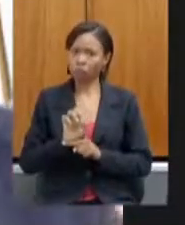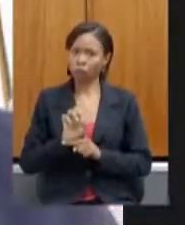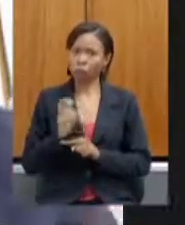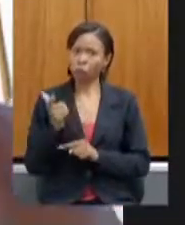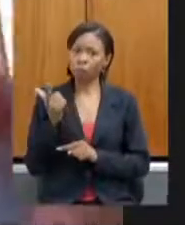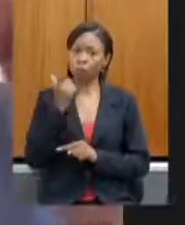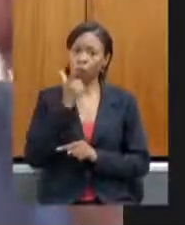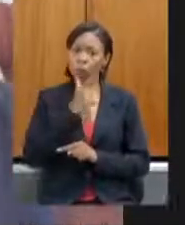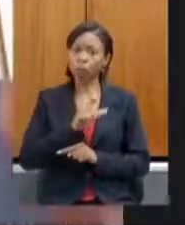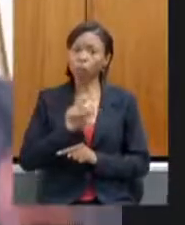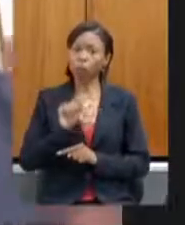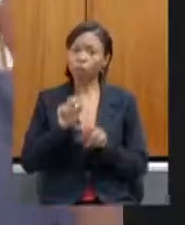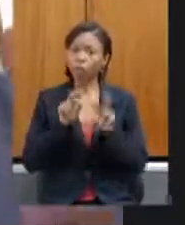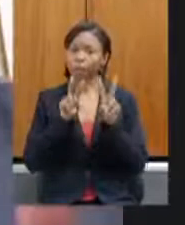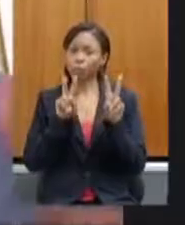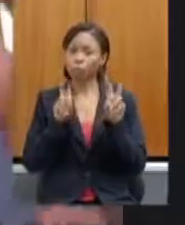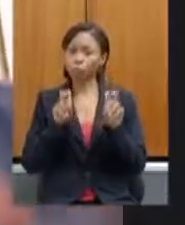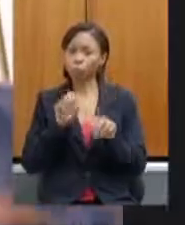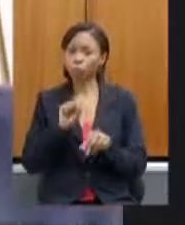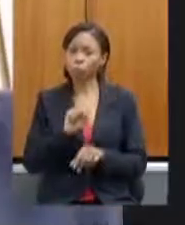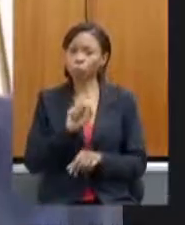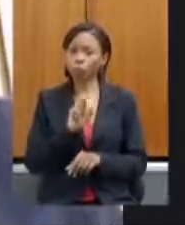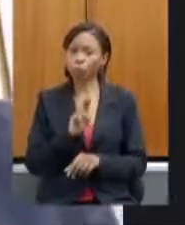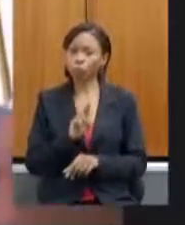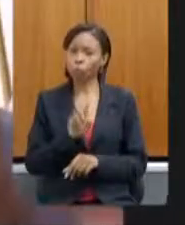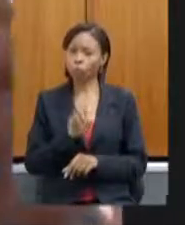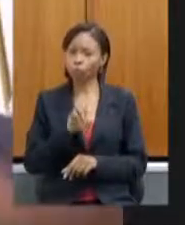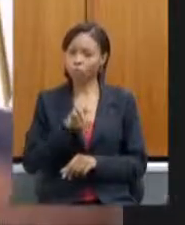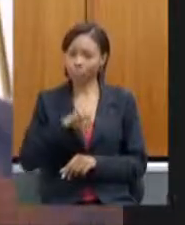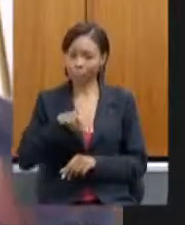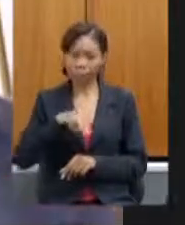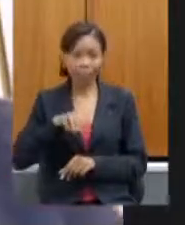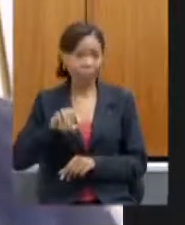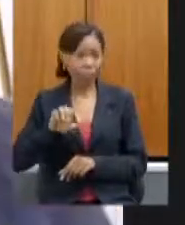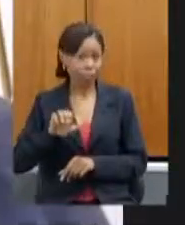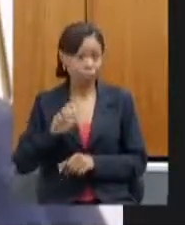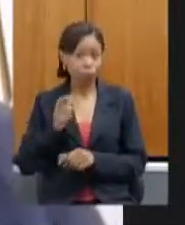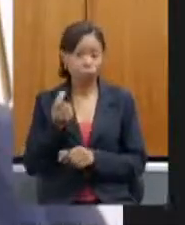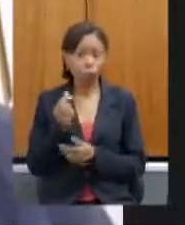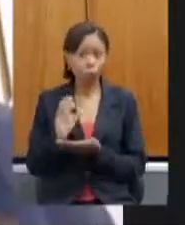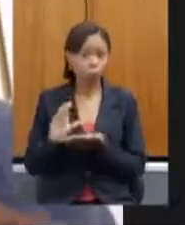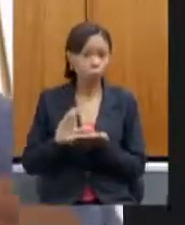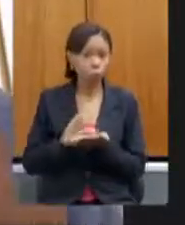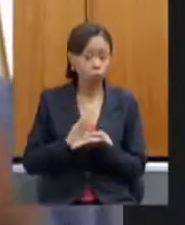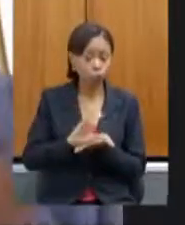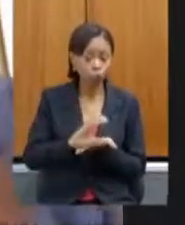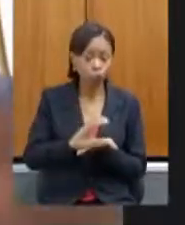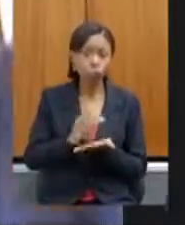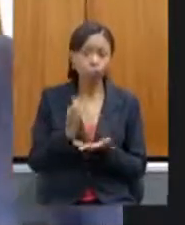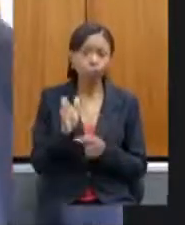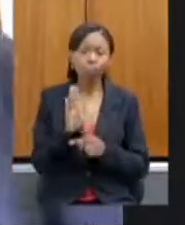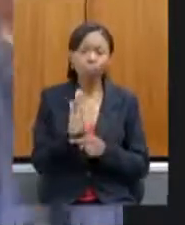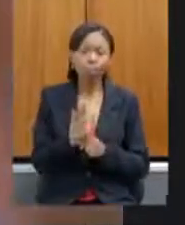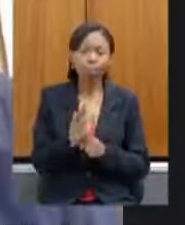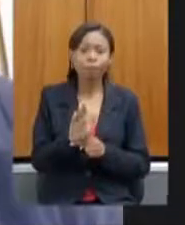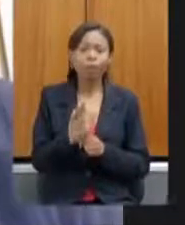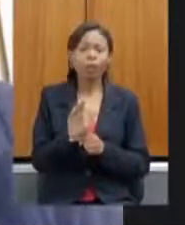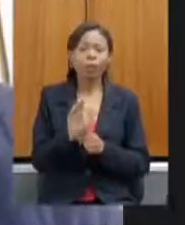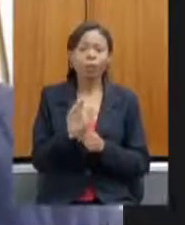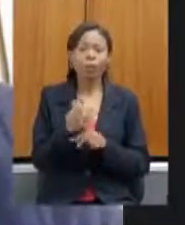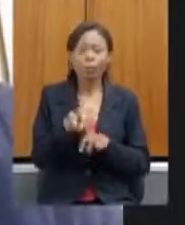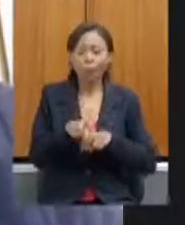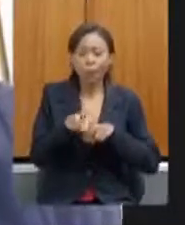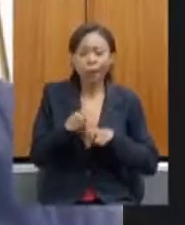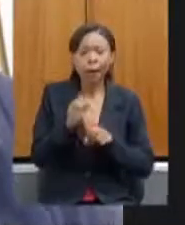da Sudene os recursos baratos da Sudene para ajudar o agronegócio de toda essa metade de Minas Gerais para